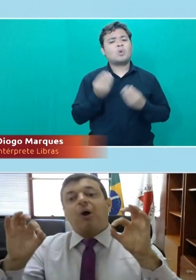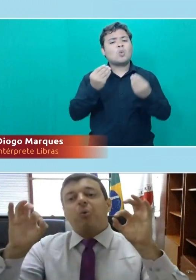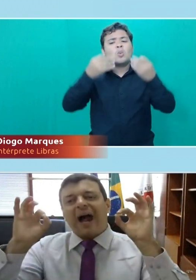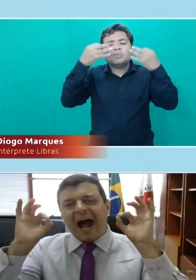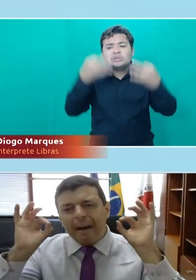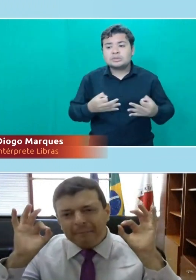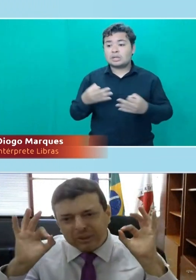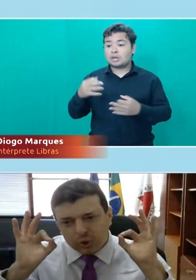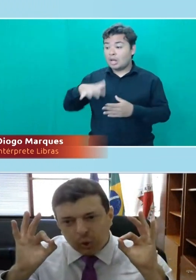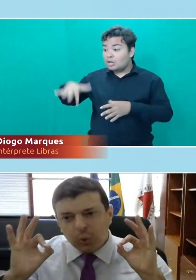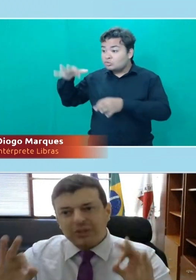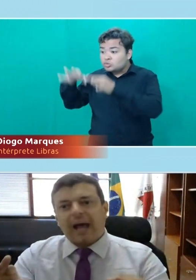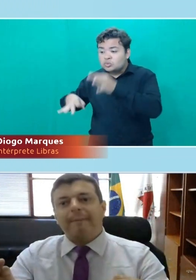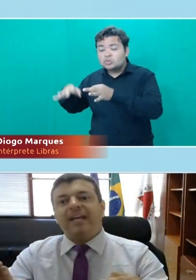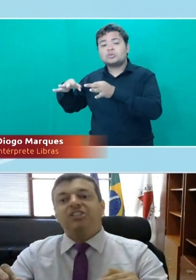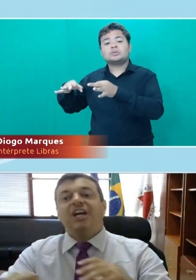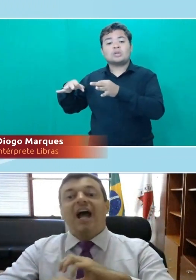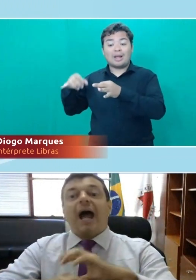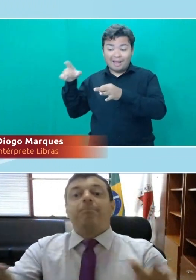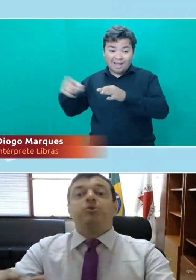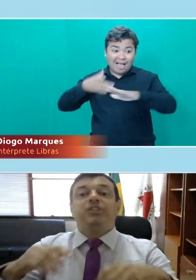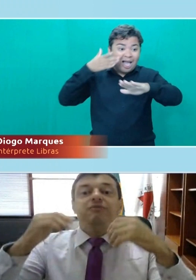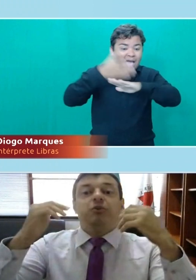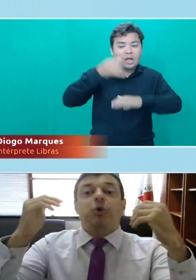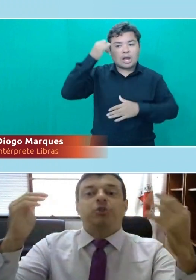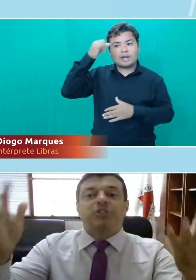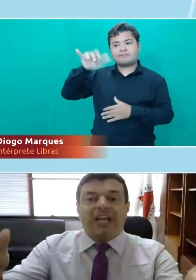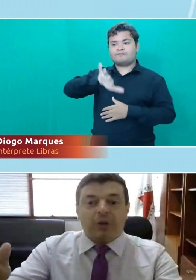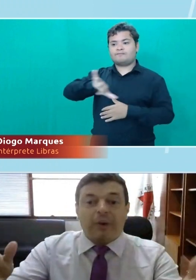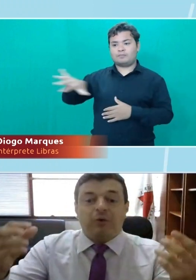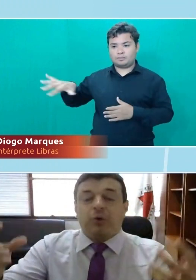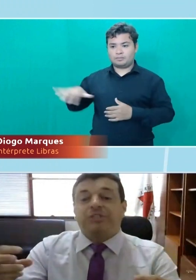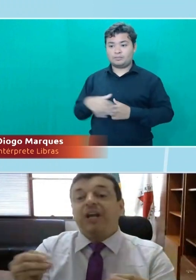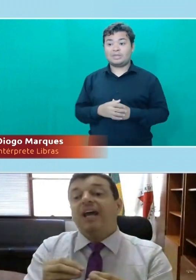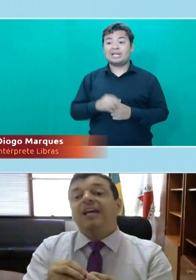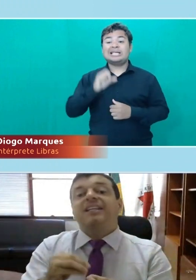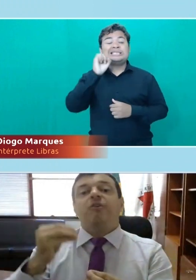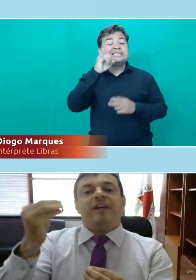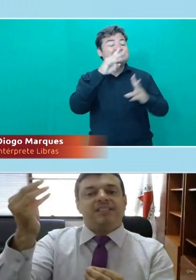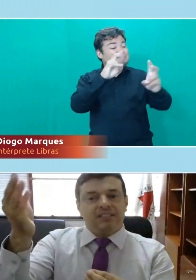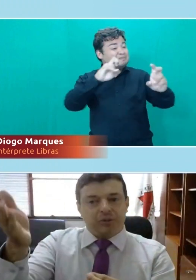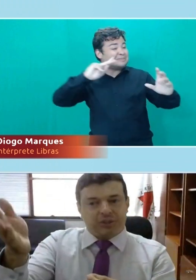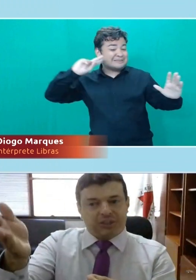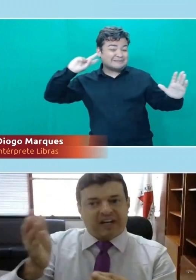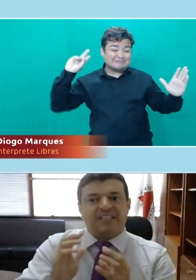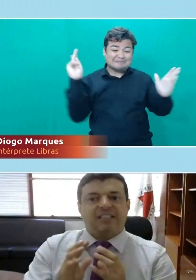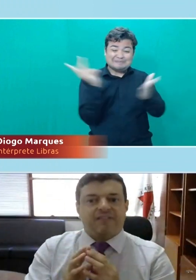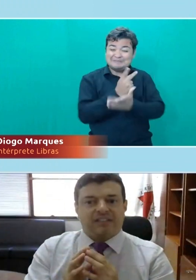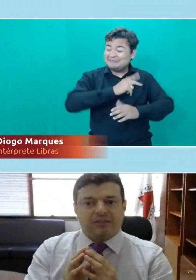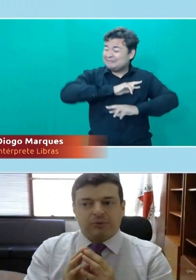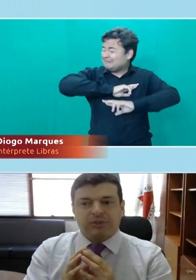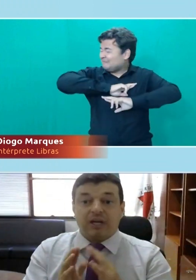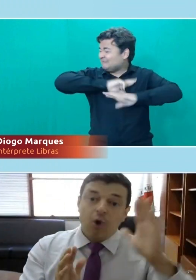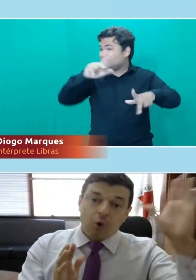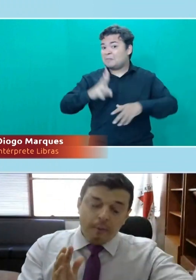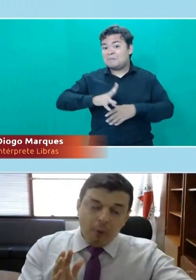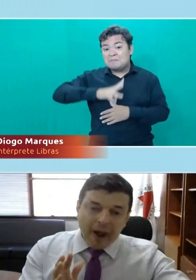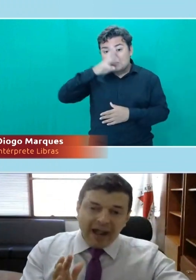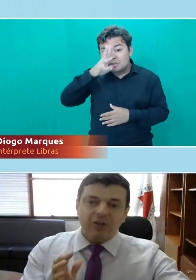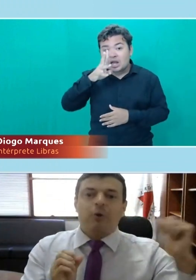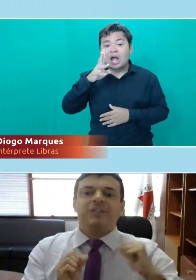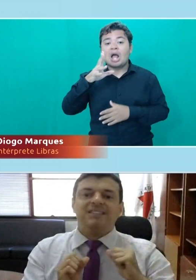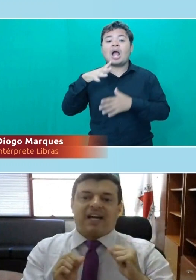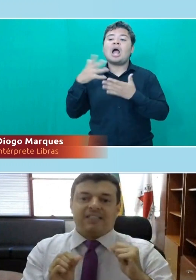não ser que seja algo absolutamente abusivo, grosseiro, e grosseiro, que talvez sim justificasse a intervenção do judiciário,